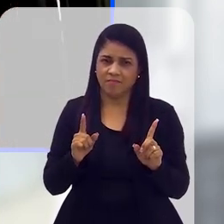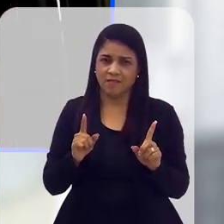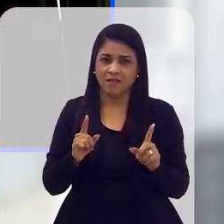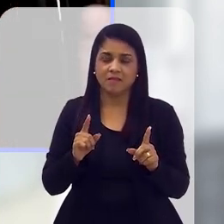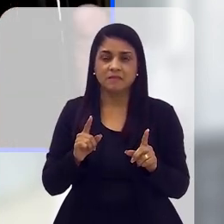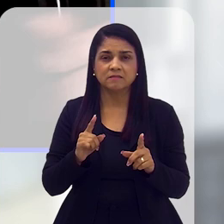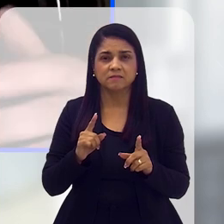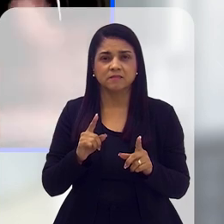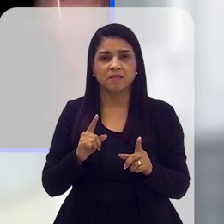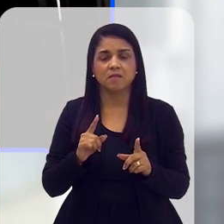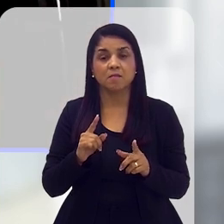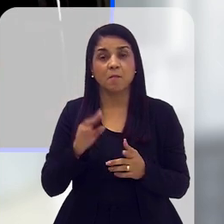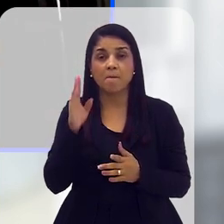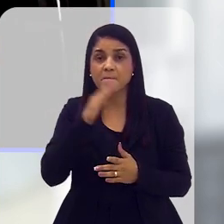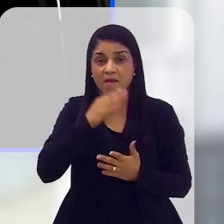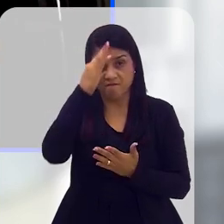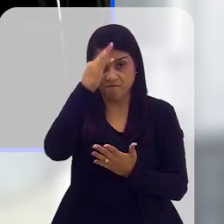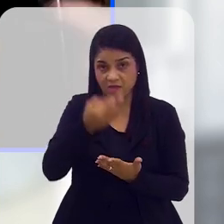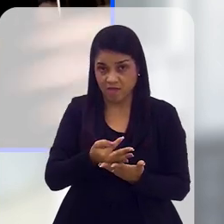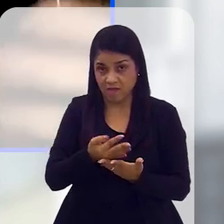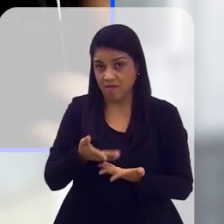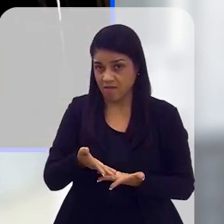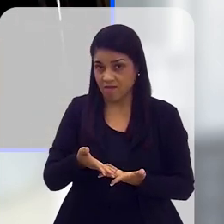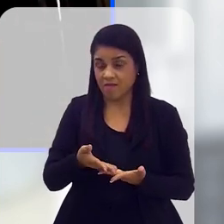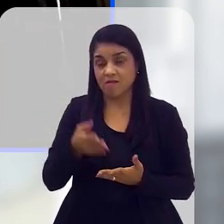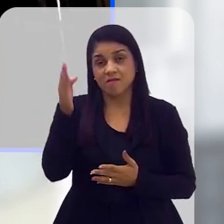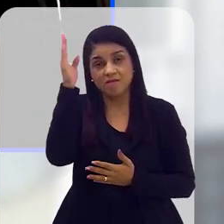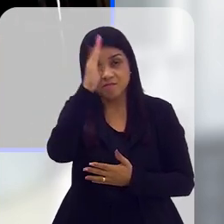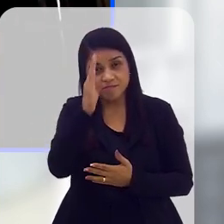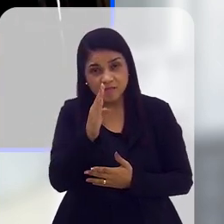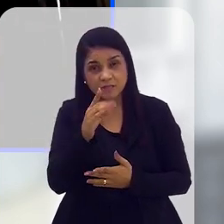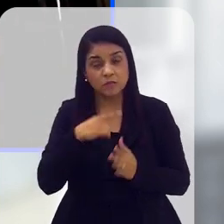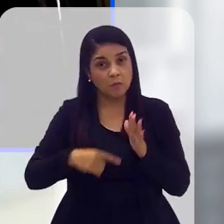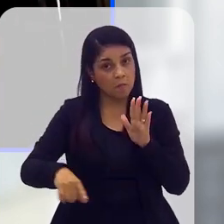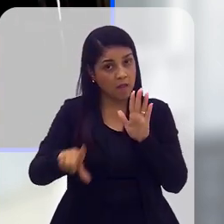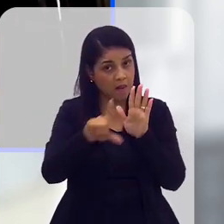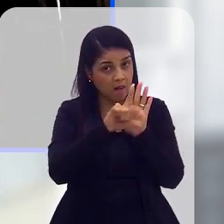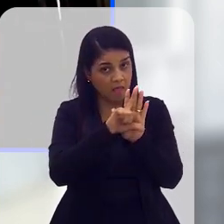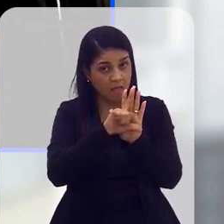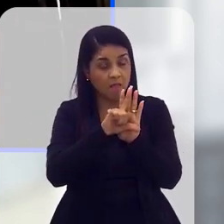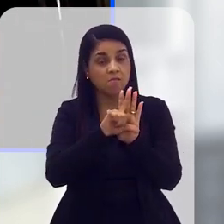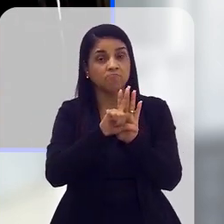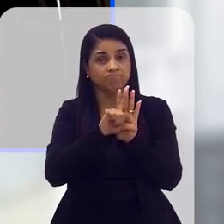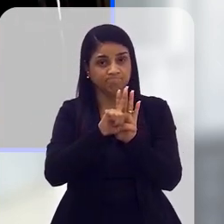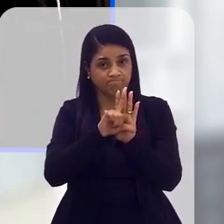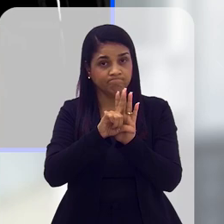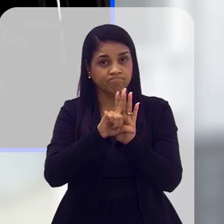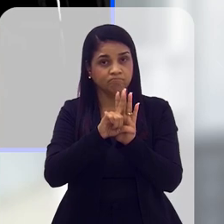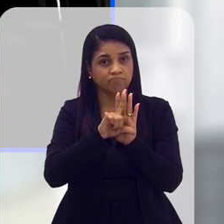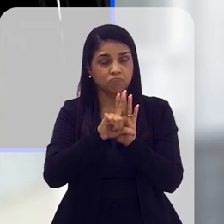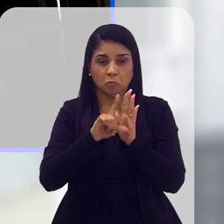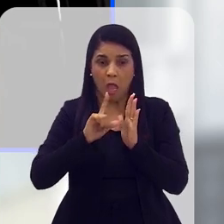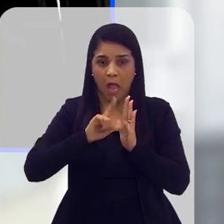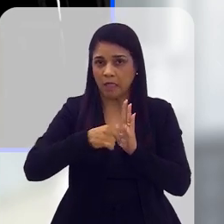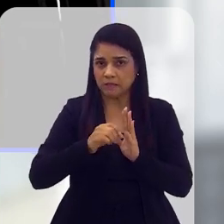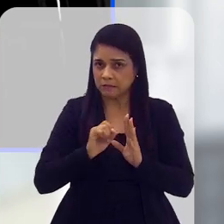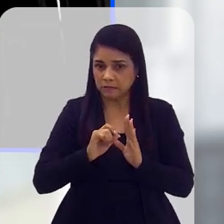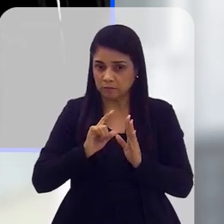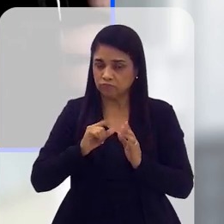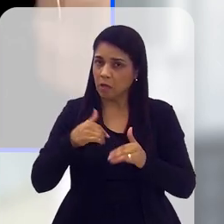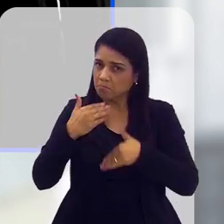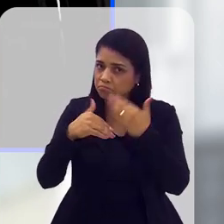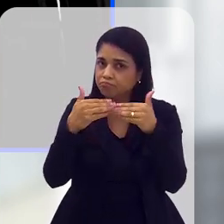trata disso. Então, há também má fé nesse aspecto. Então, basicamente, o Brasil tem até uma legislação relativamente não